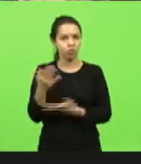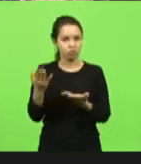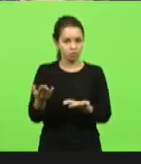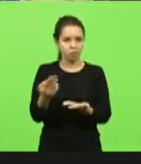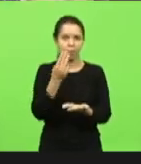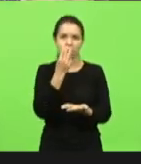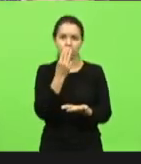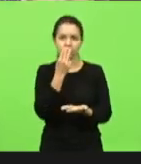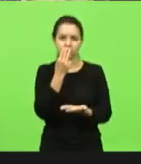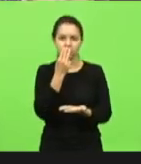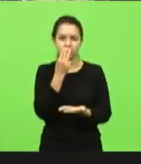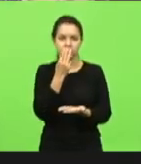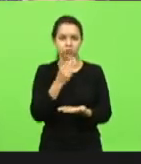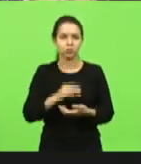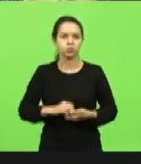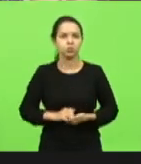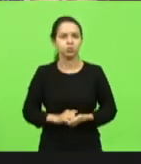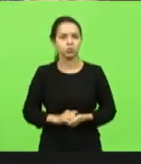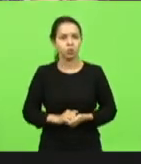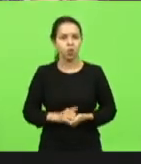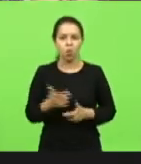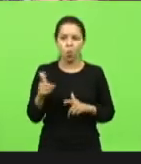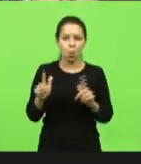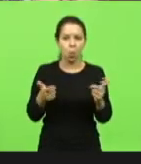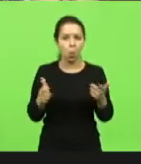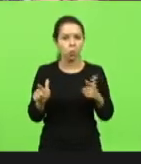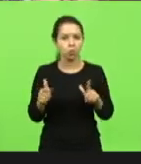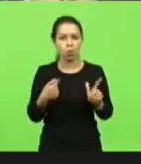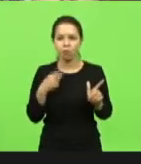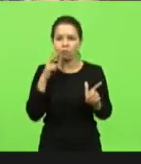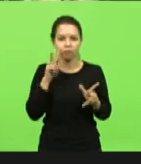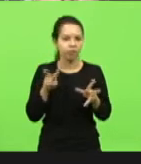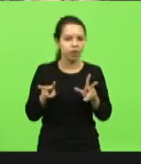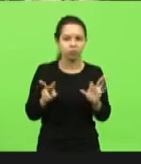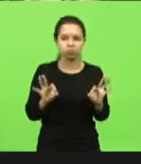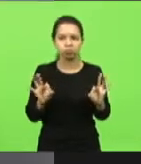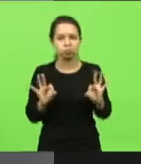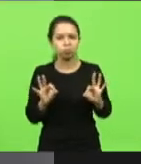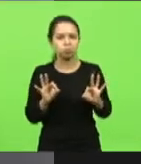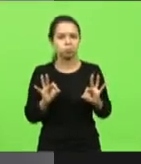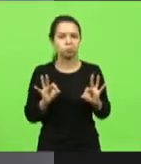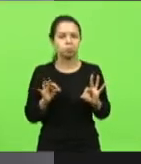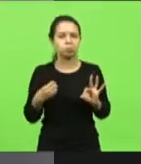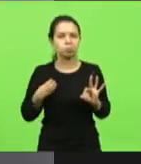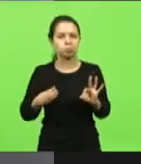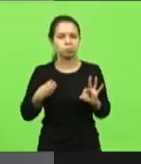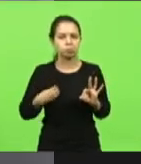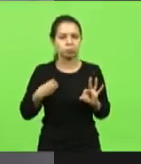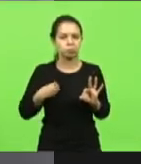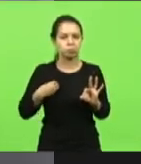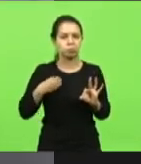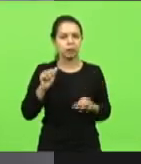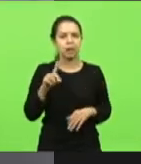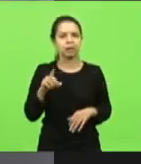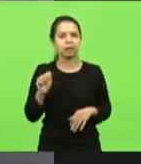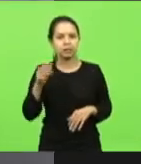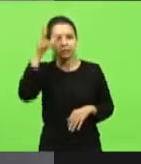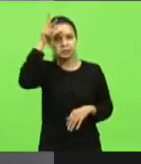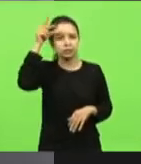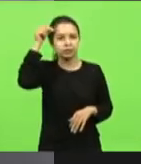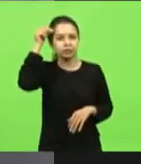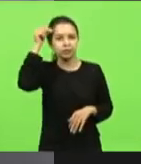não sei se vejo mais deputados online deputado Adirce deputados eu